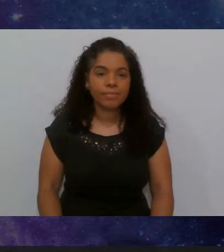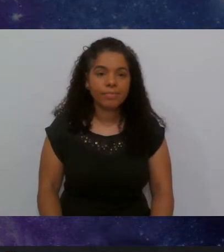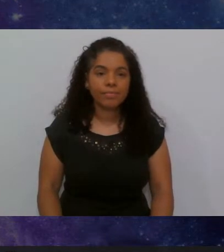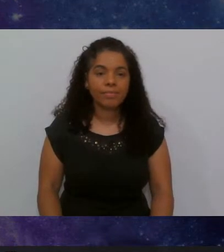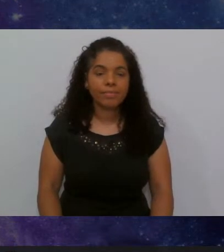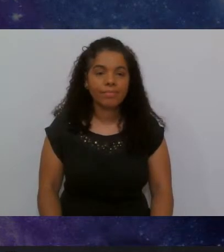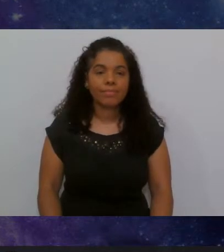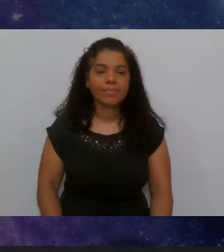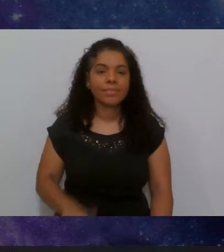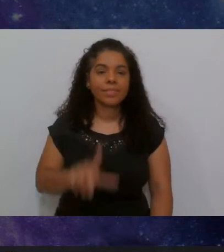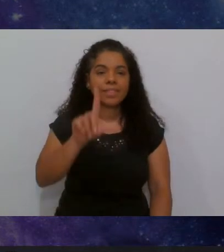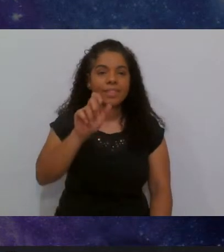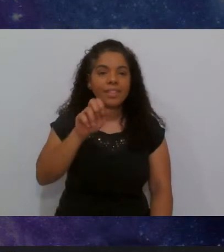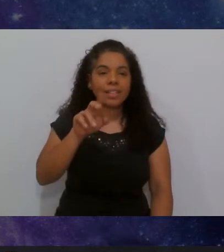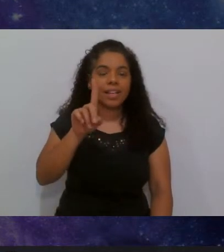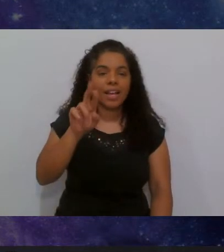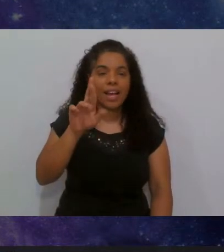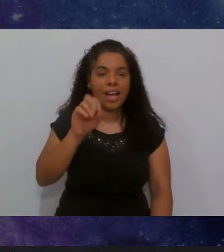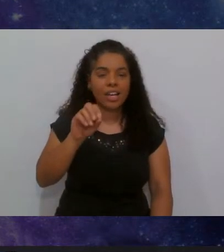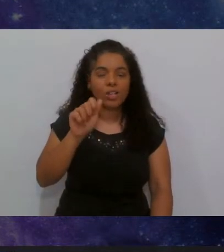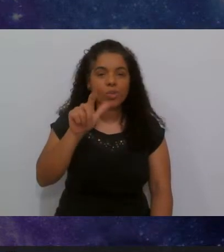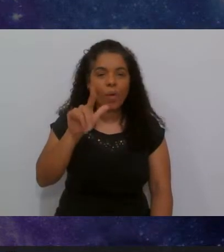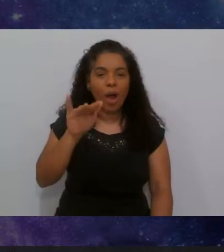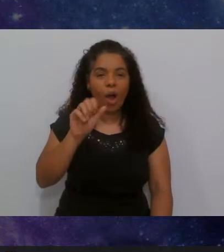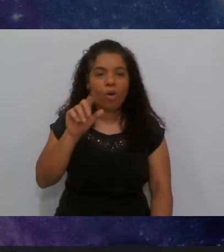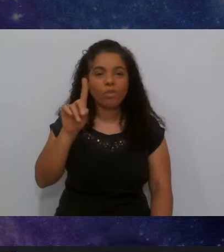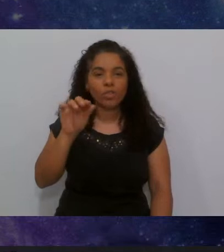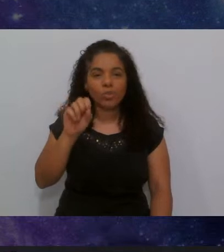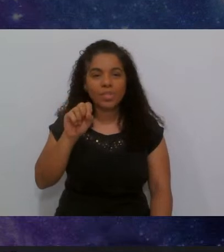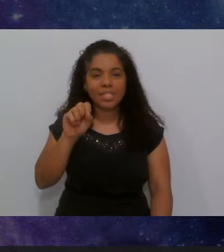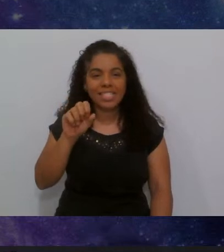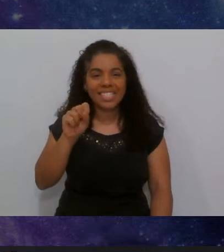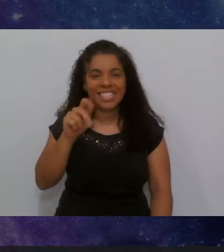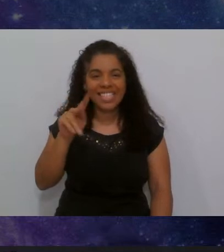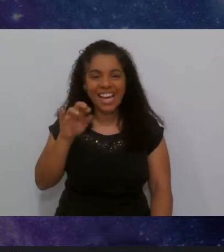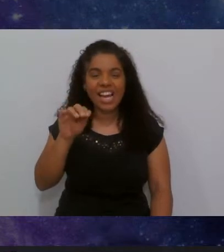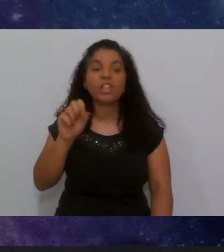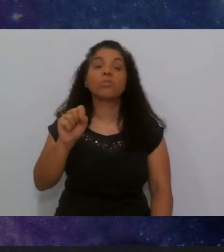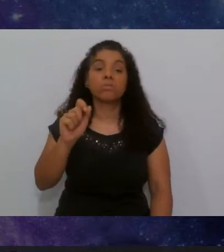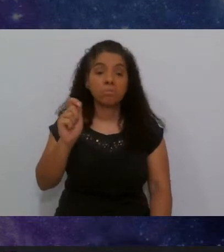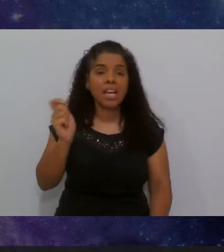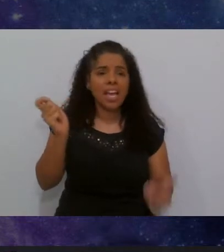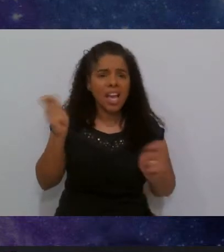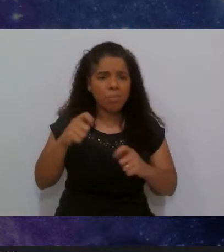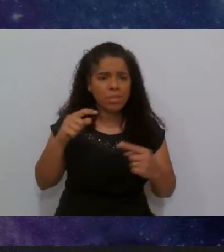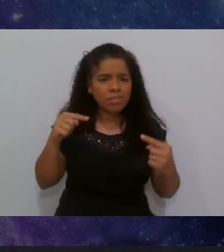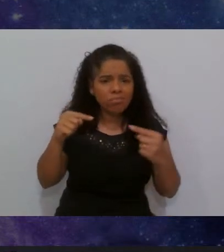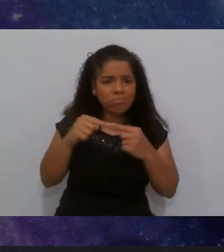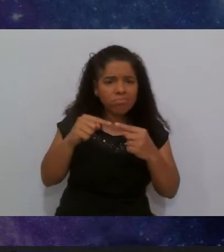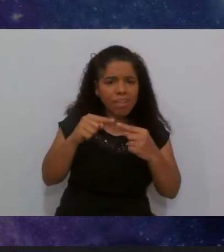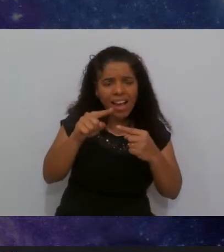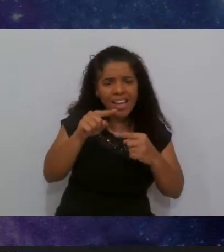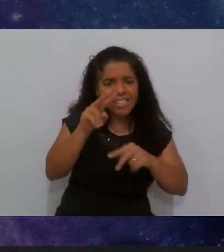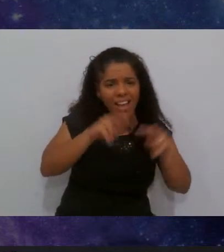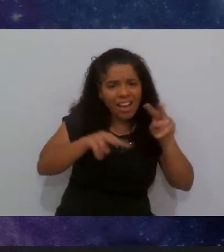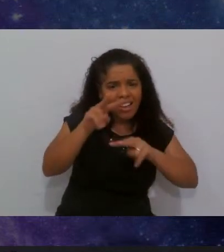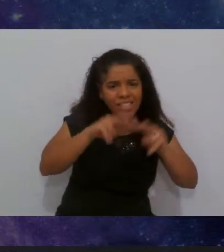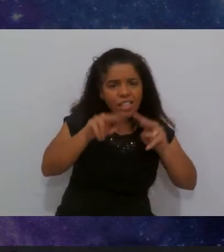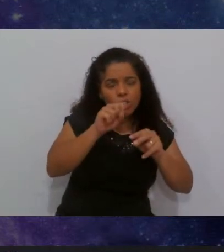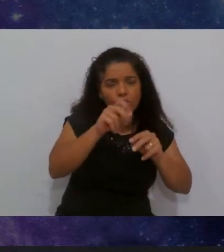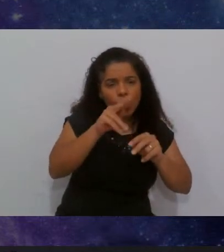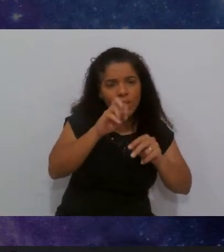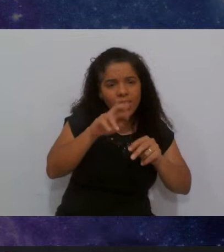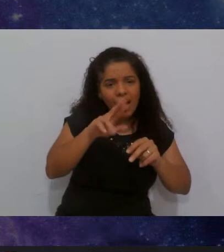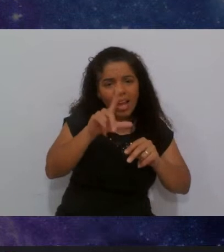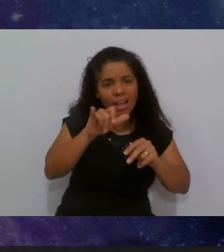Leandro Alves do Santos é possível relacionar essa análise do Sonarling com